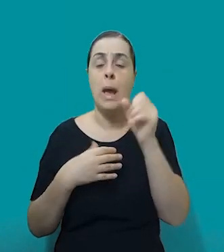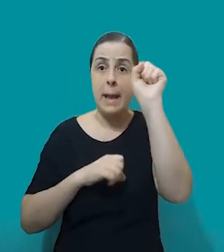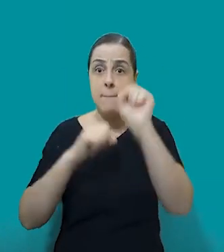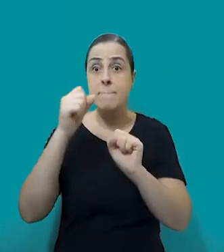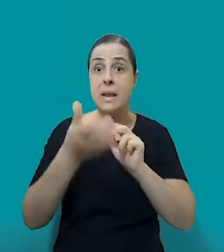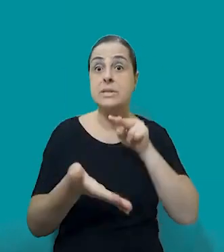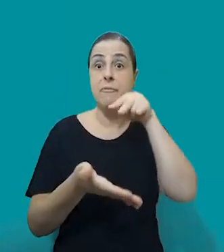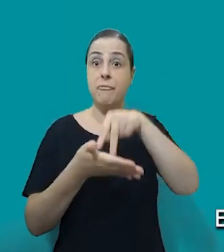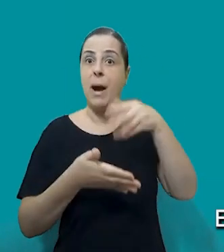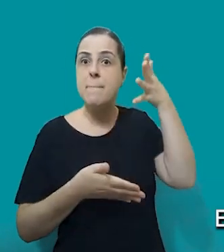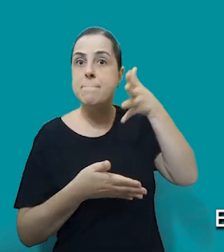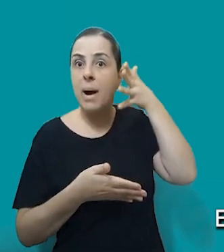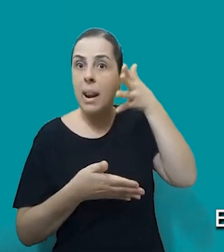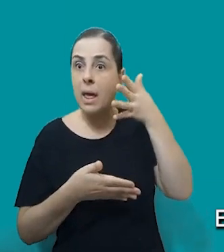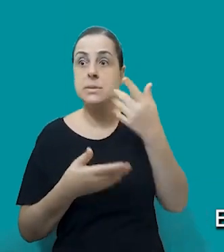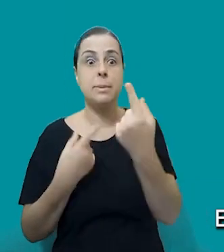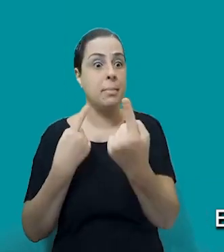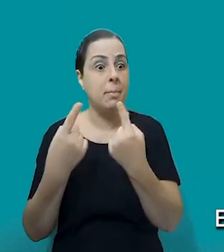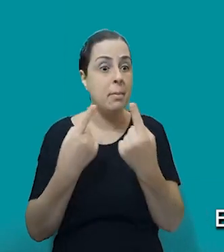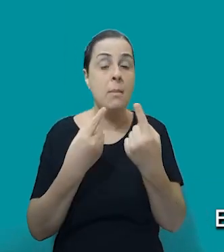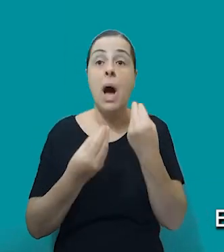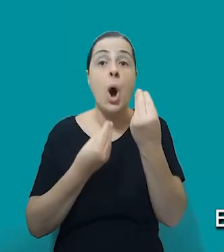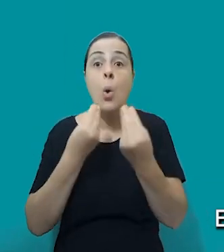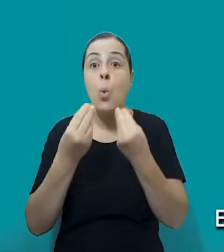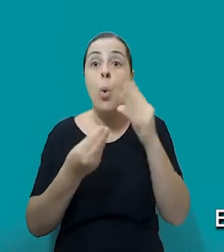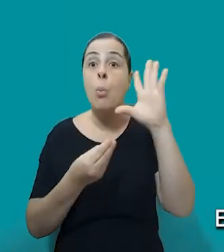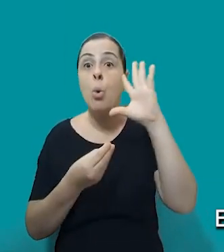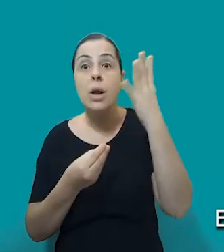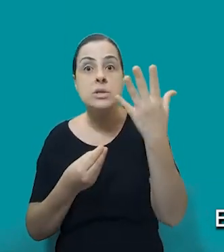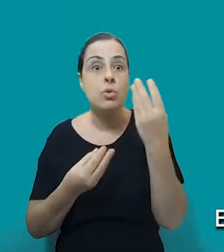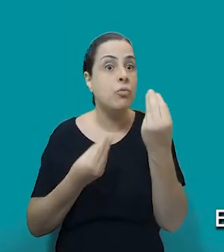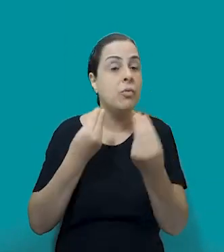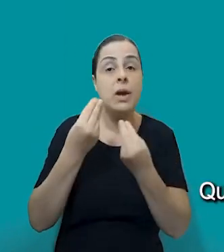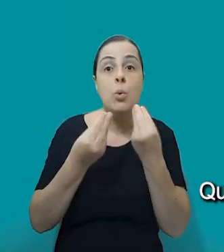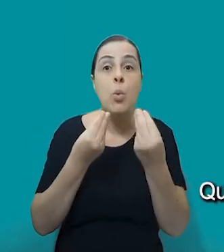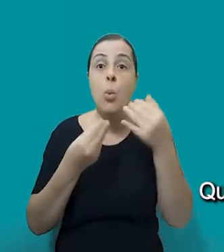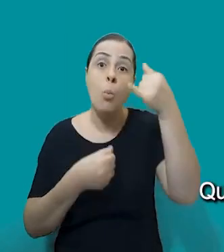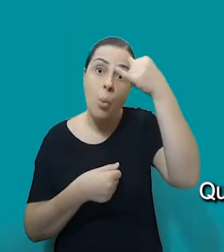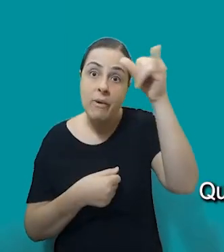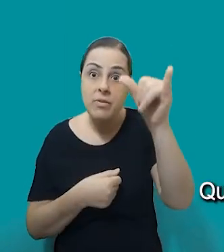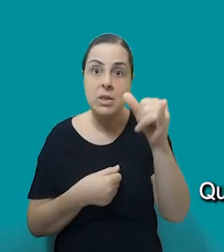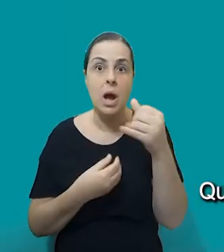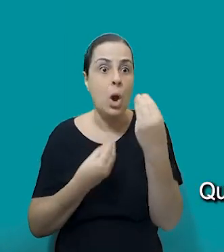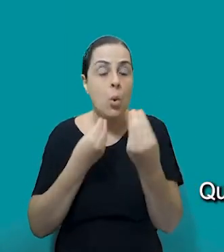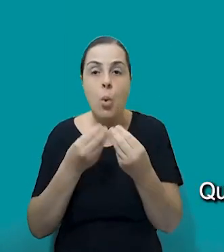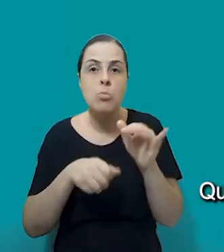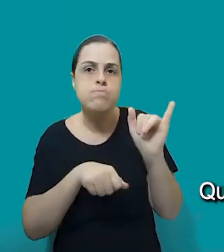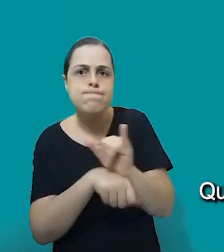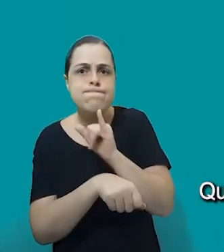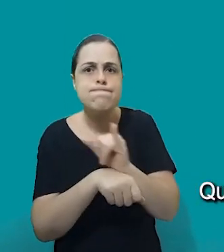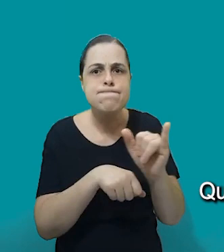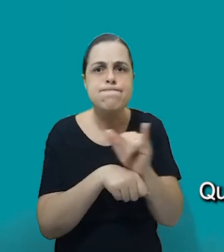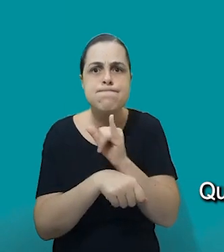contornos são esses? E aí, pensando em microagressões também, que contornos são esses? Não só os contornos, mas os efeitos